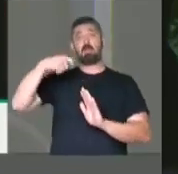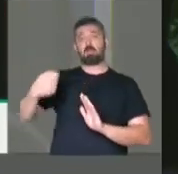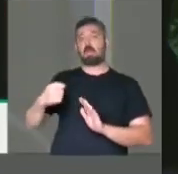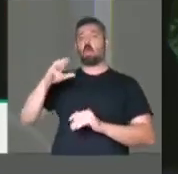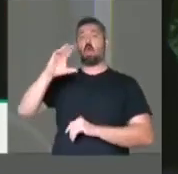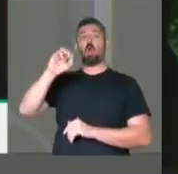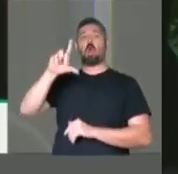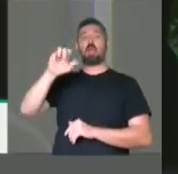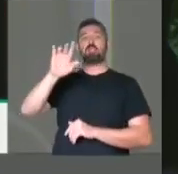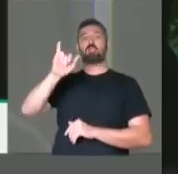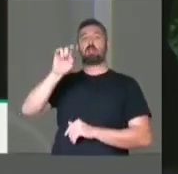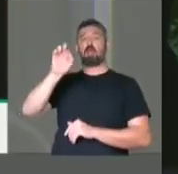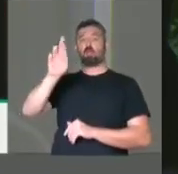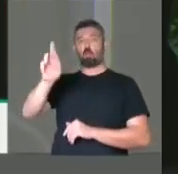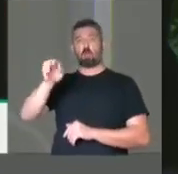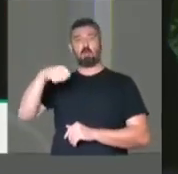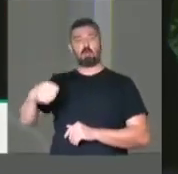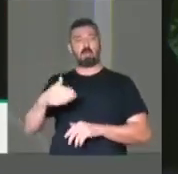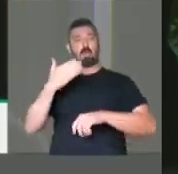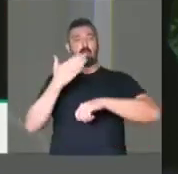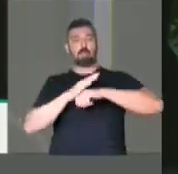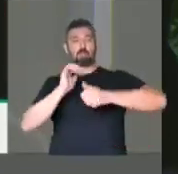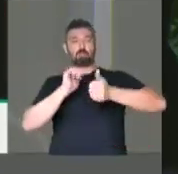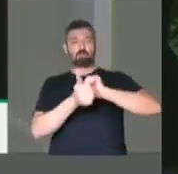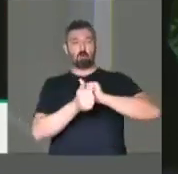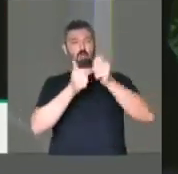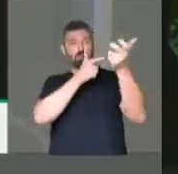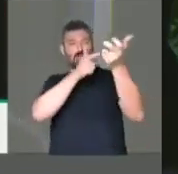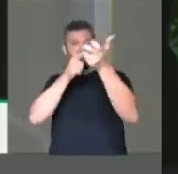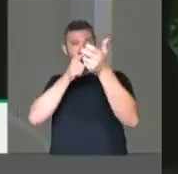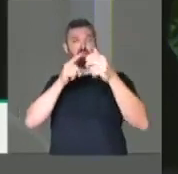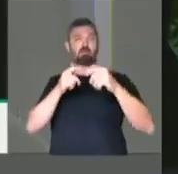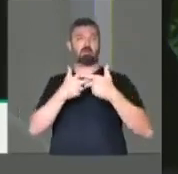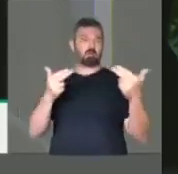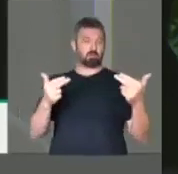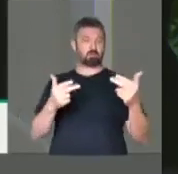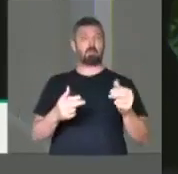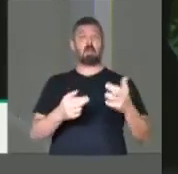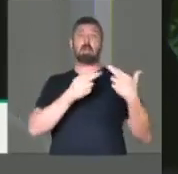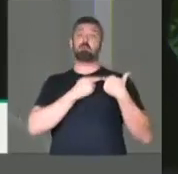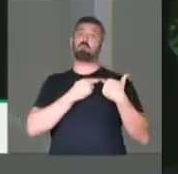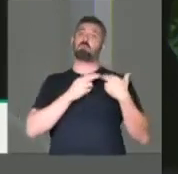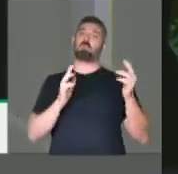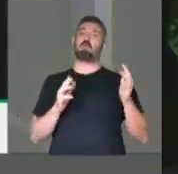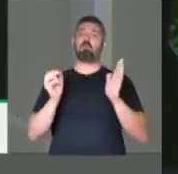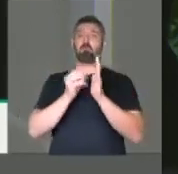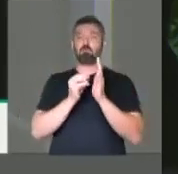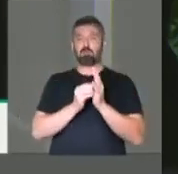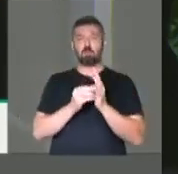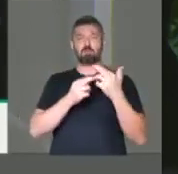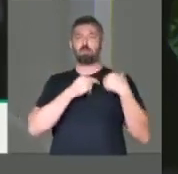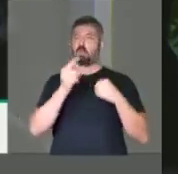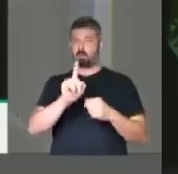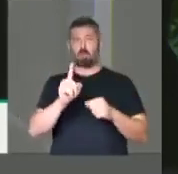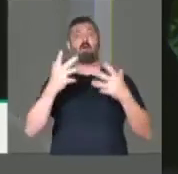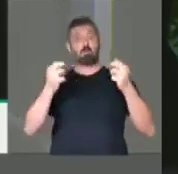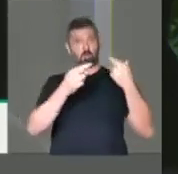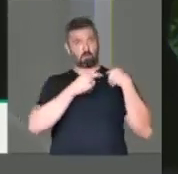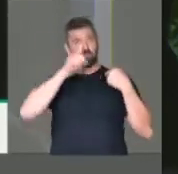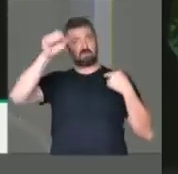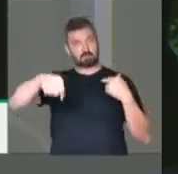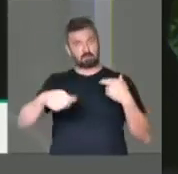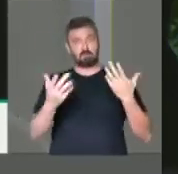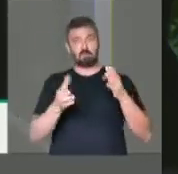quem é colecionador e quem é atirador. Sem misturar as diversas categorias. Sem ser irresponsável com o desejo da sociedade. Então o